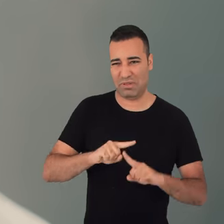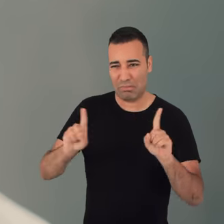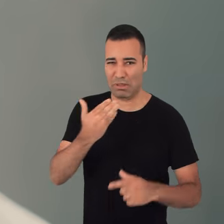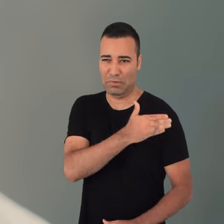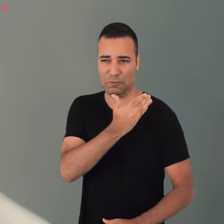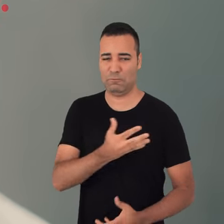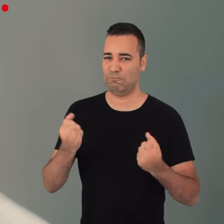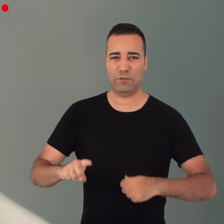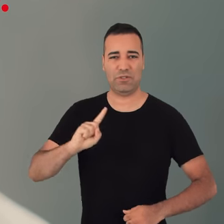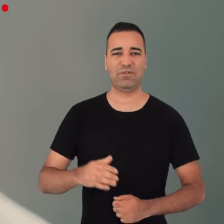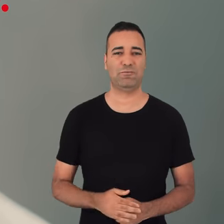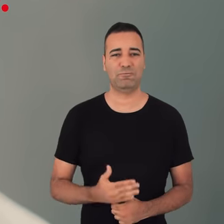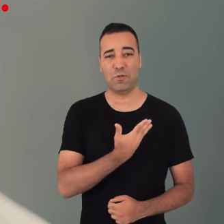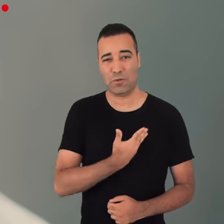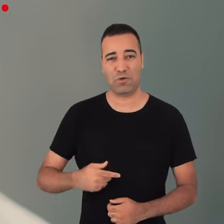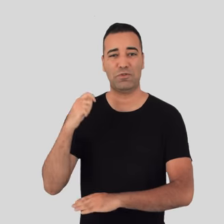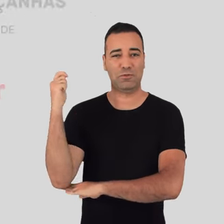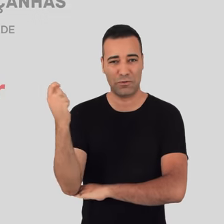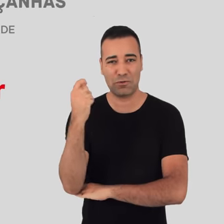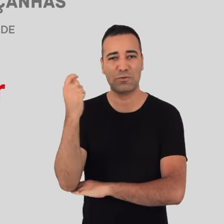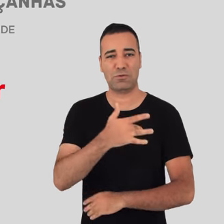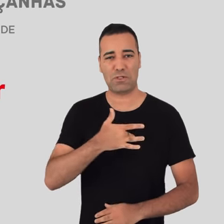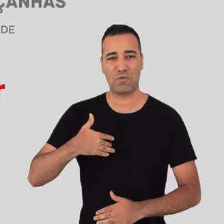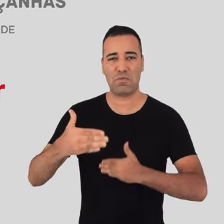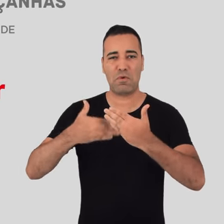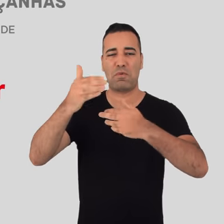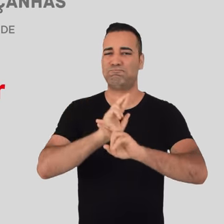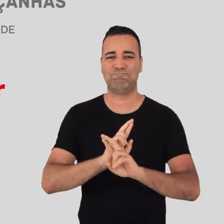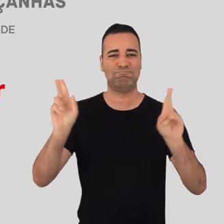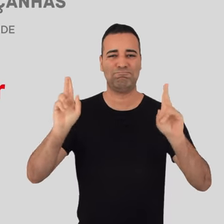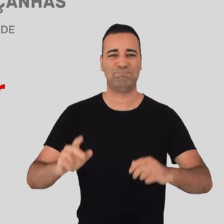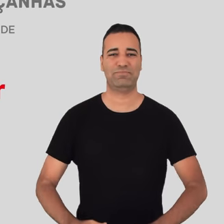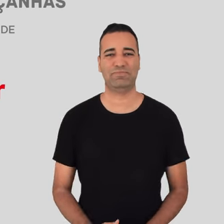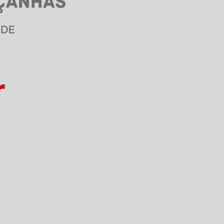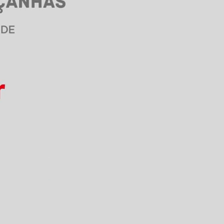vivo com HIV. Com preconceito, não. Governo do Rio Grande do Sul. Novas façanhas na saúde. Governo